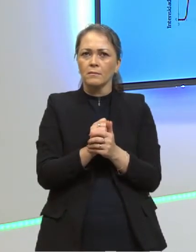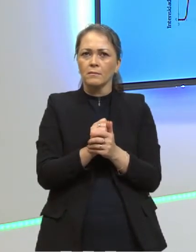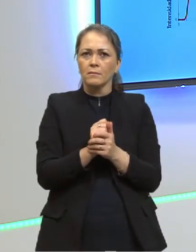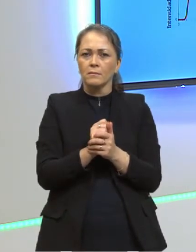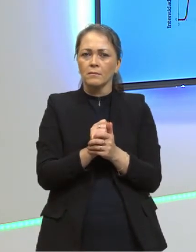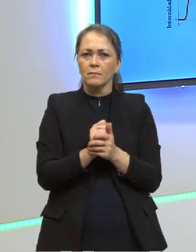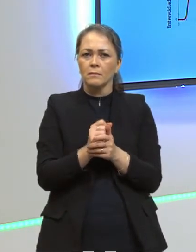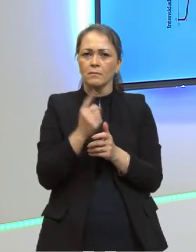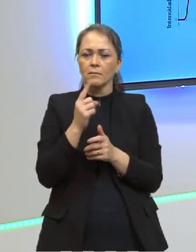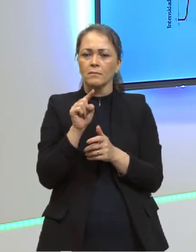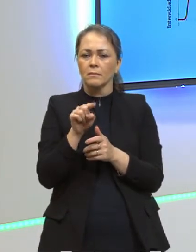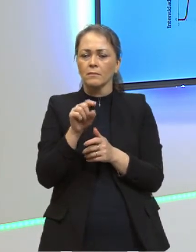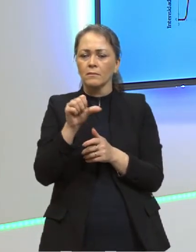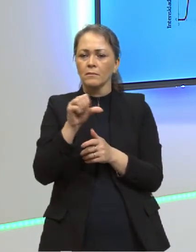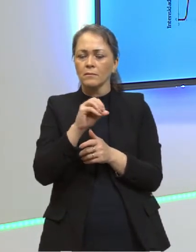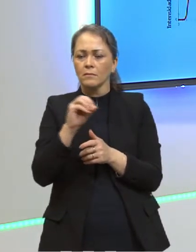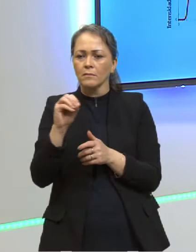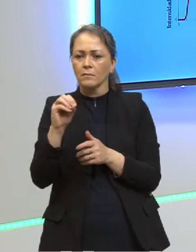anos,